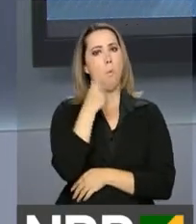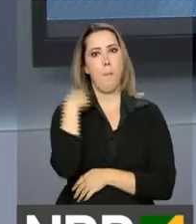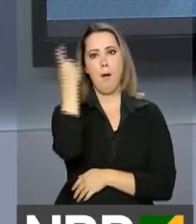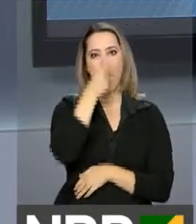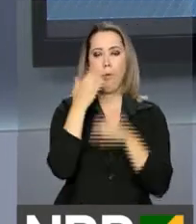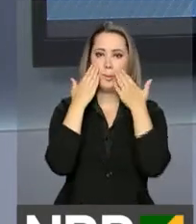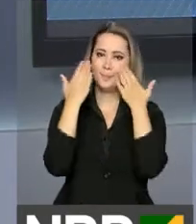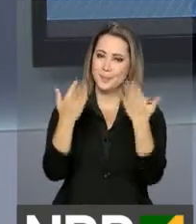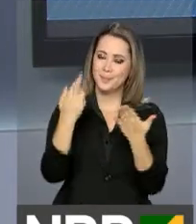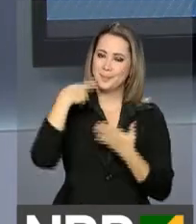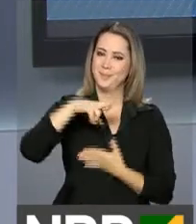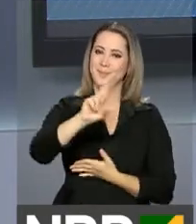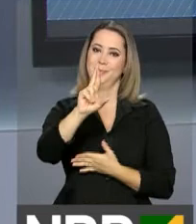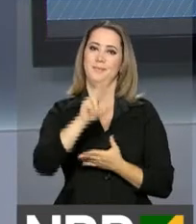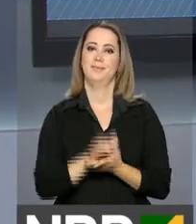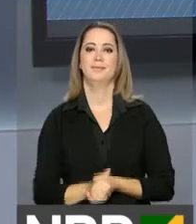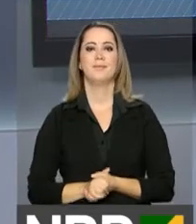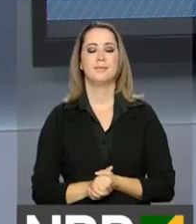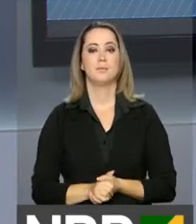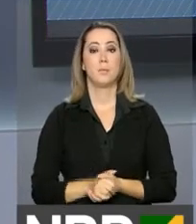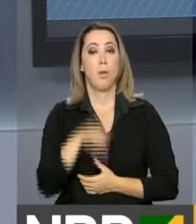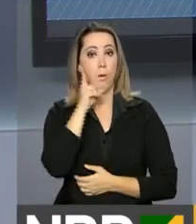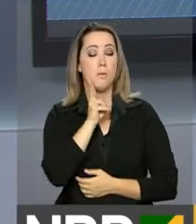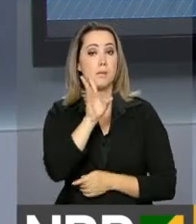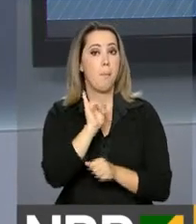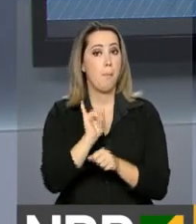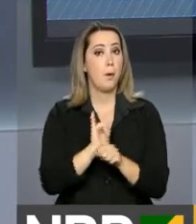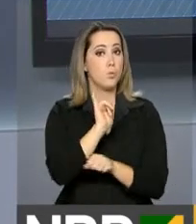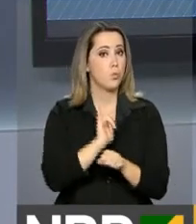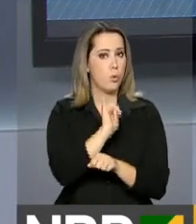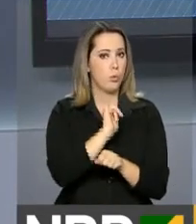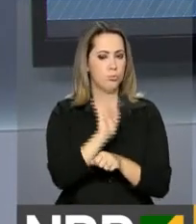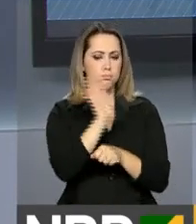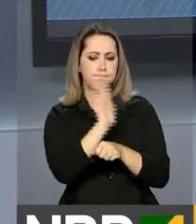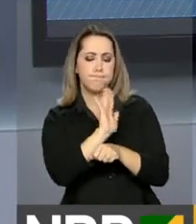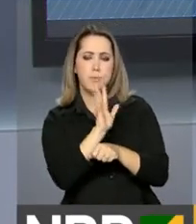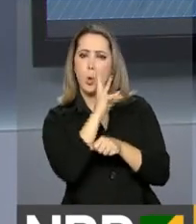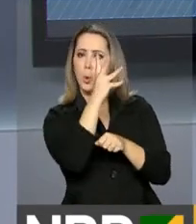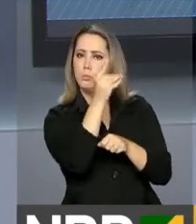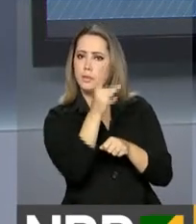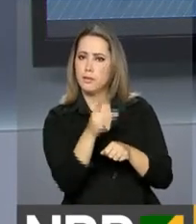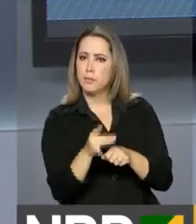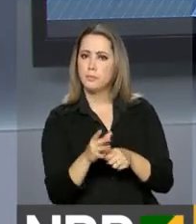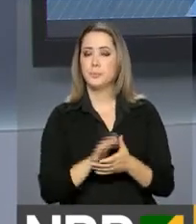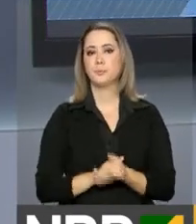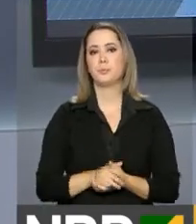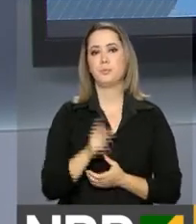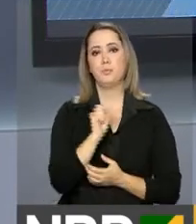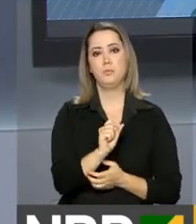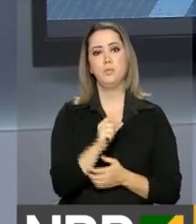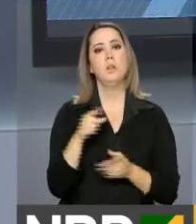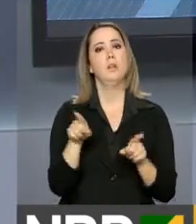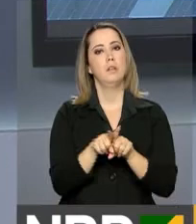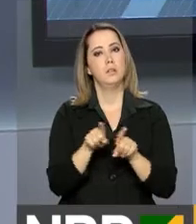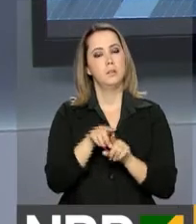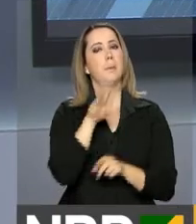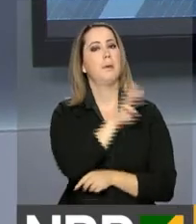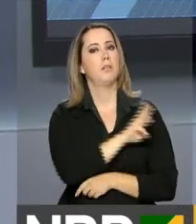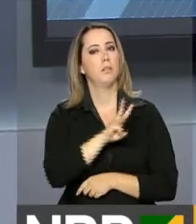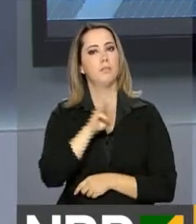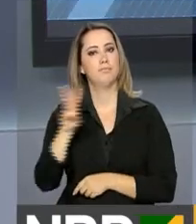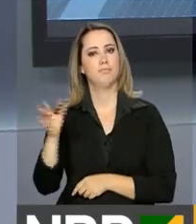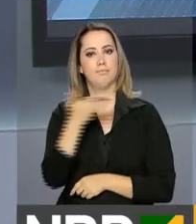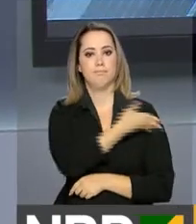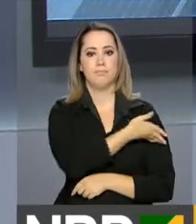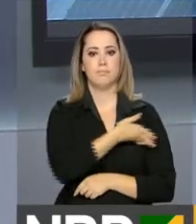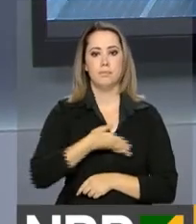hora na próxima edição do Repórter NBR. Você pode rever as reportagens no YouTube. Toda a programação também está disponível